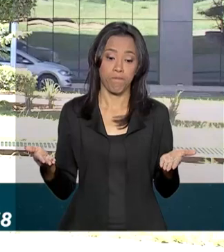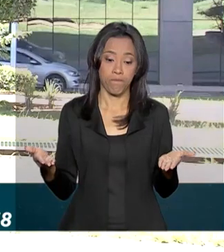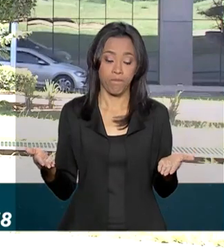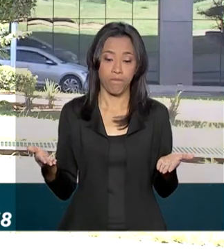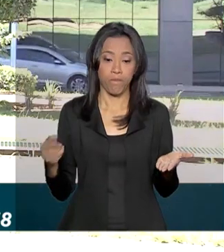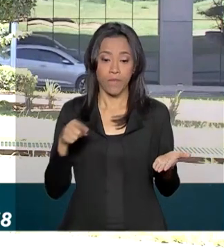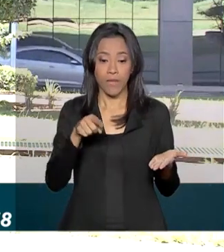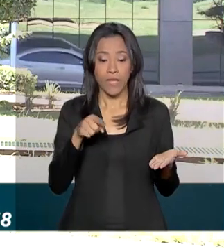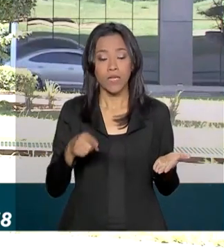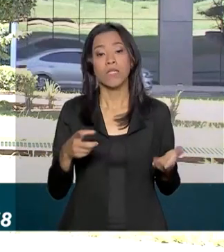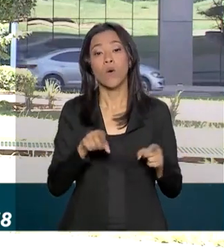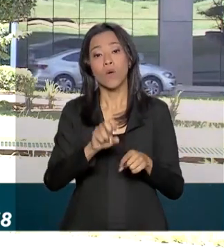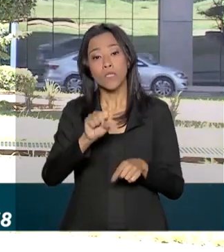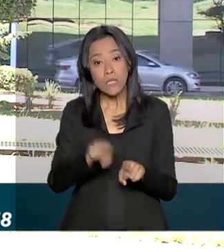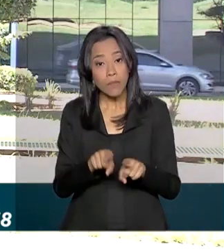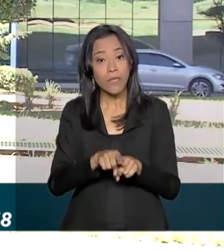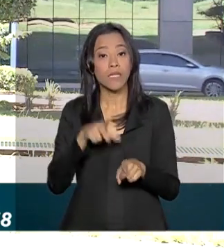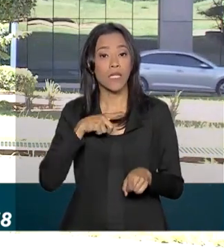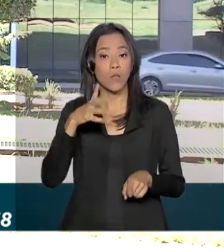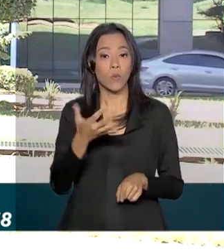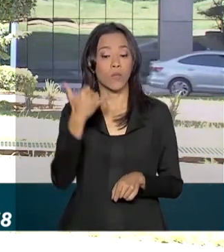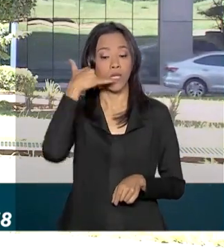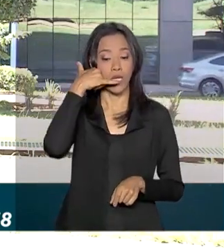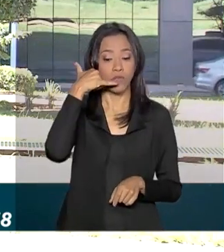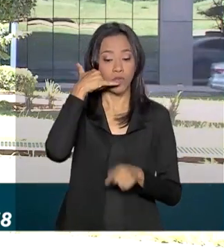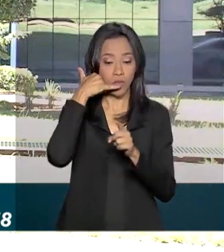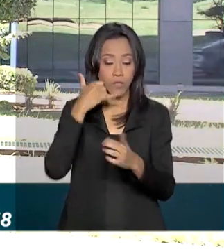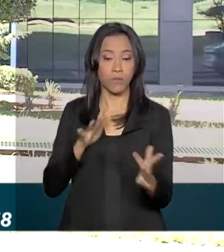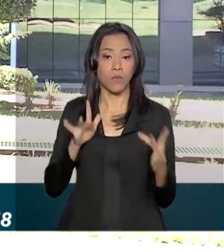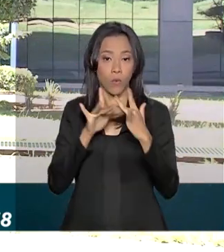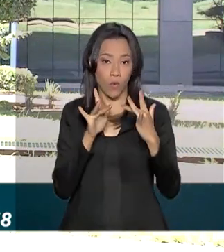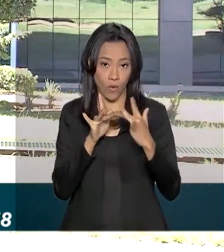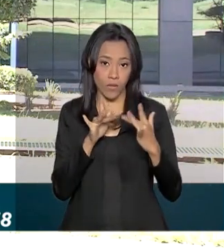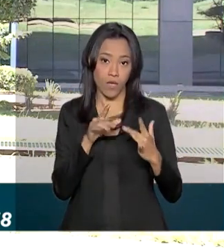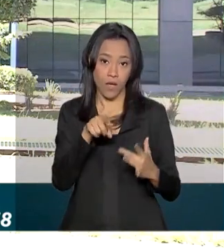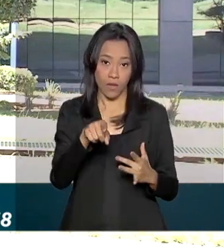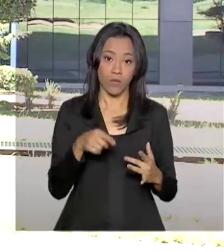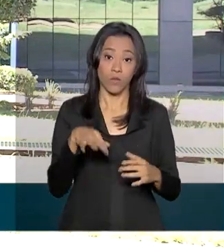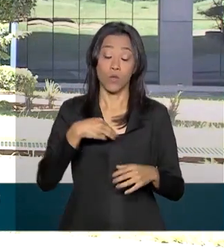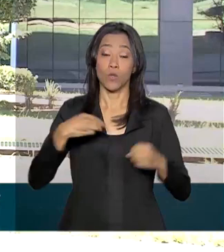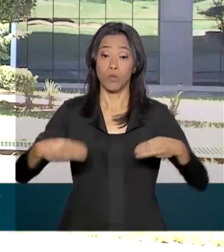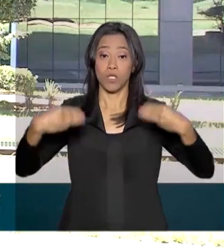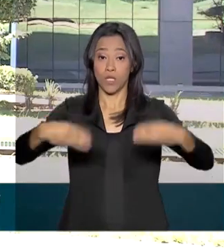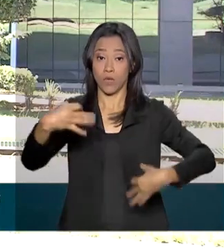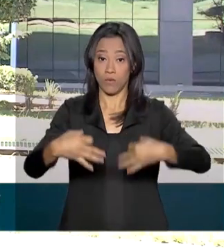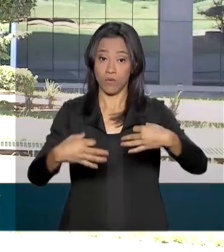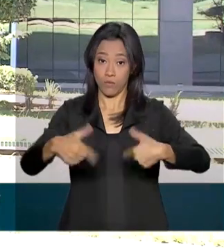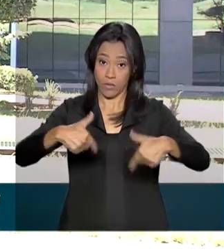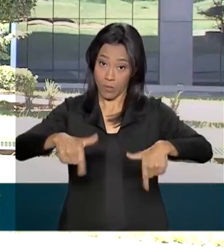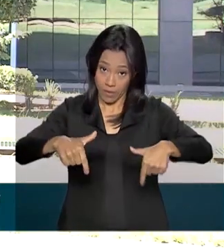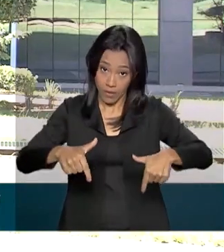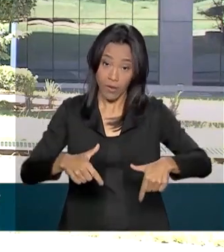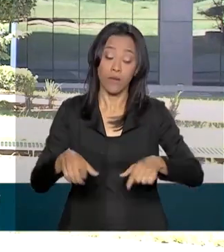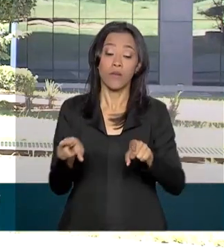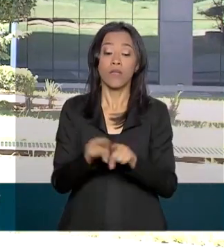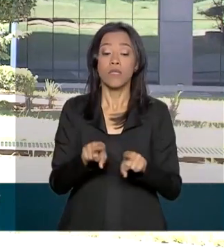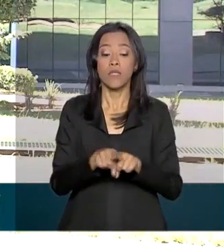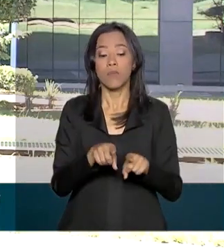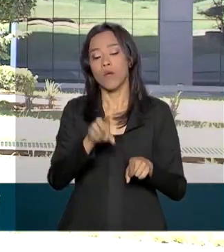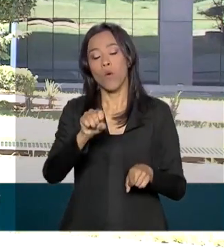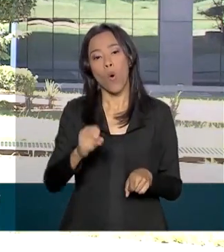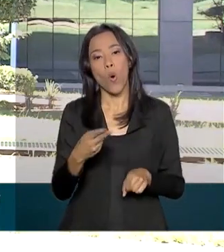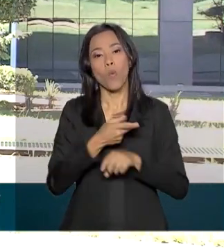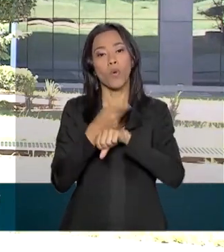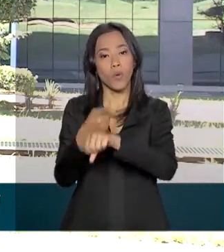Econômica, o telefone 158 da Central de Atendimento do Ministério do Trabalho ou pelas Centrais de Atendimento do Banco do